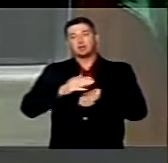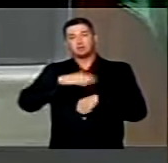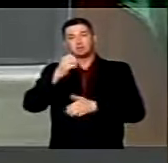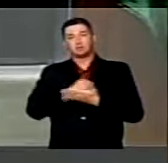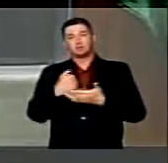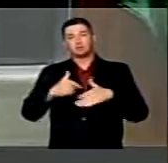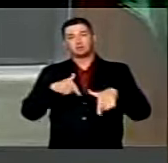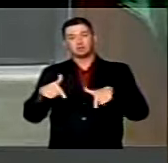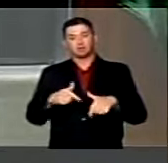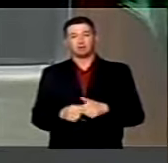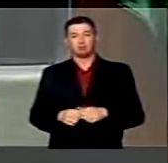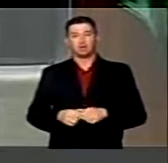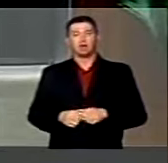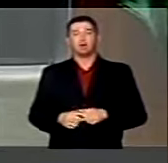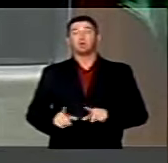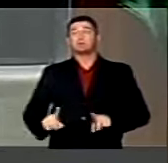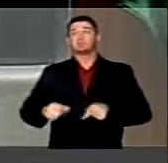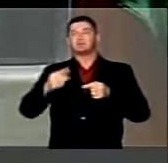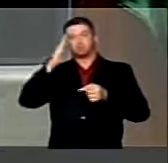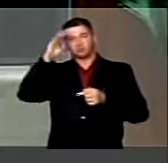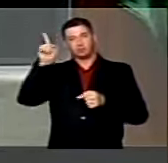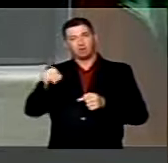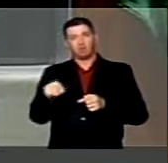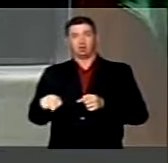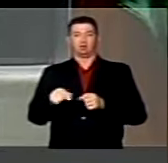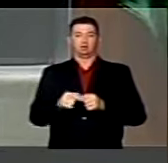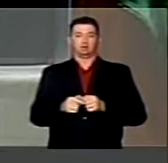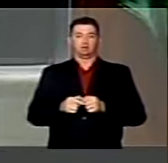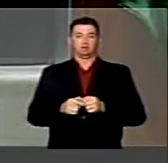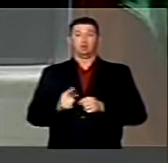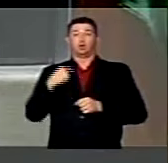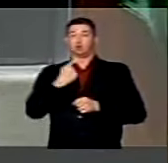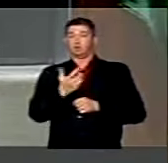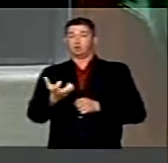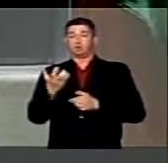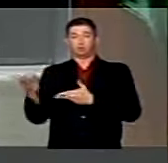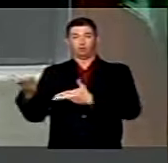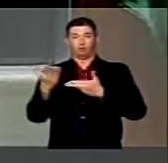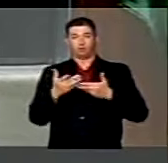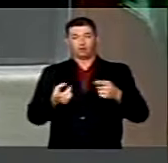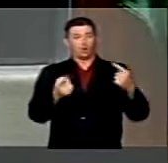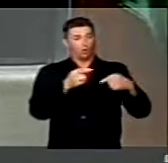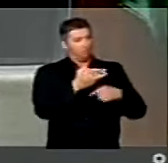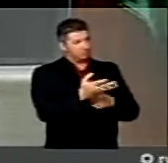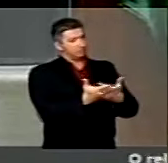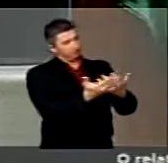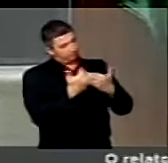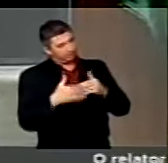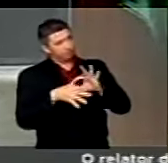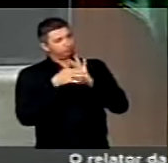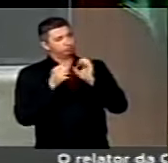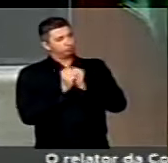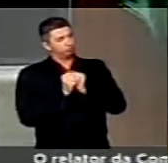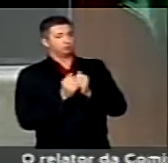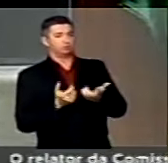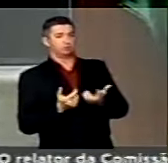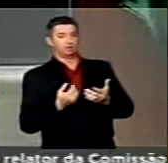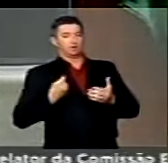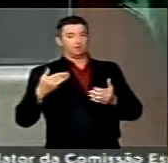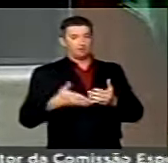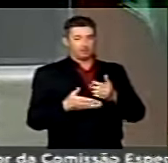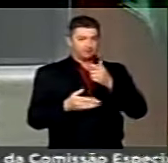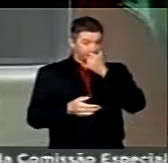mais empregos. Esse é o grande desafio, essa é a agenda que nós queremos convidar a oposição a se associar e